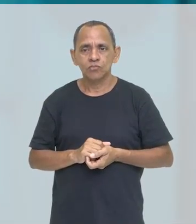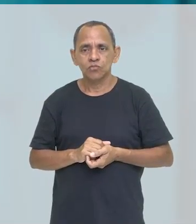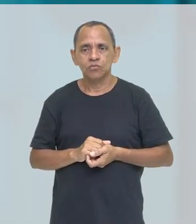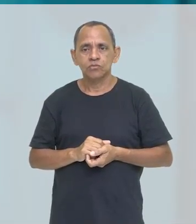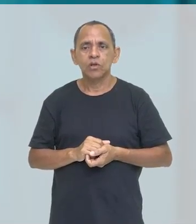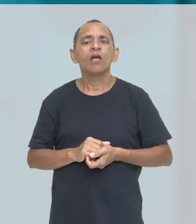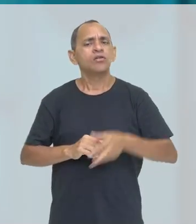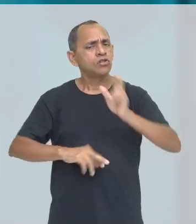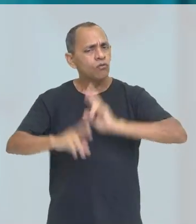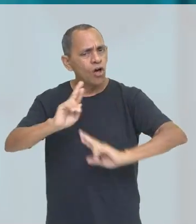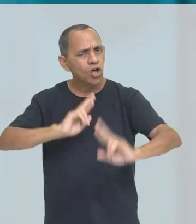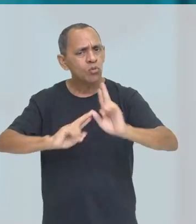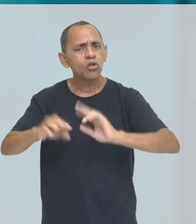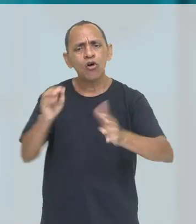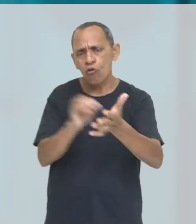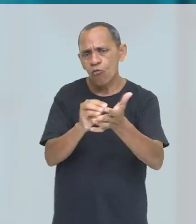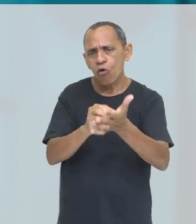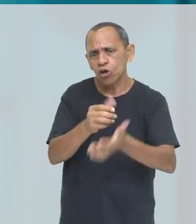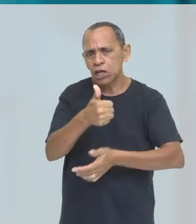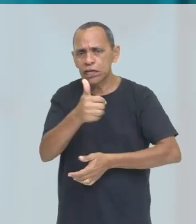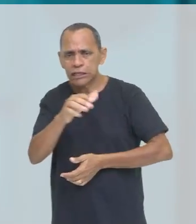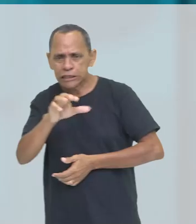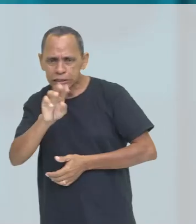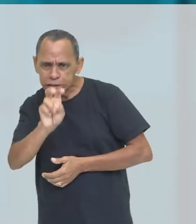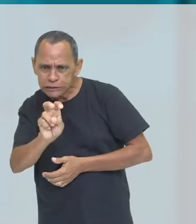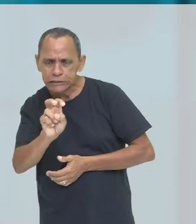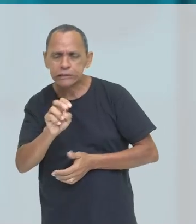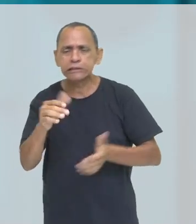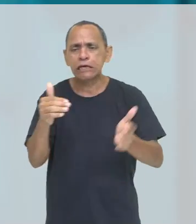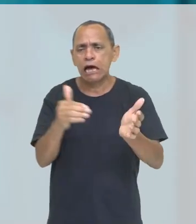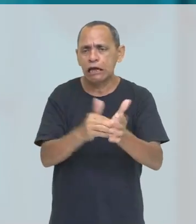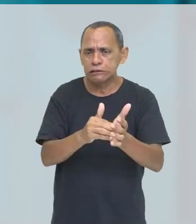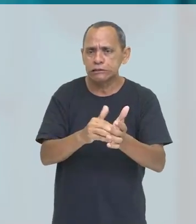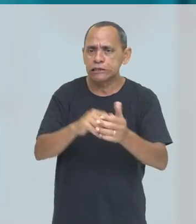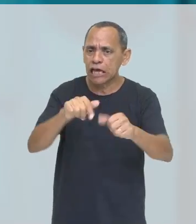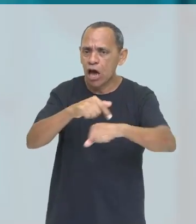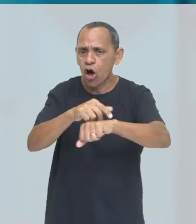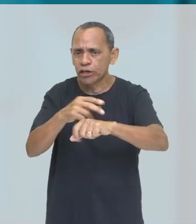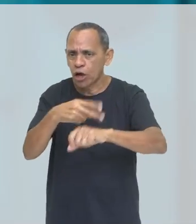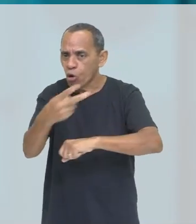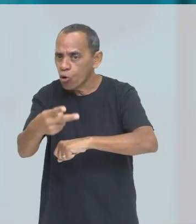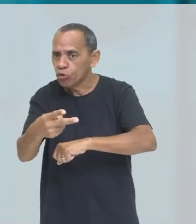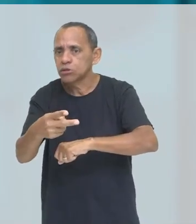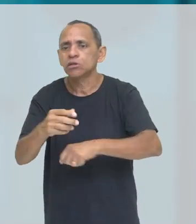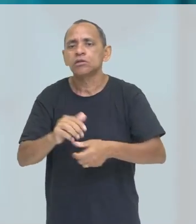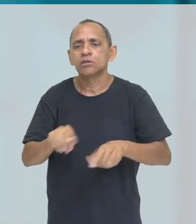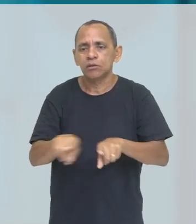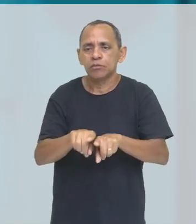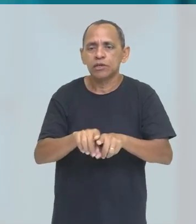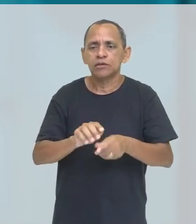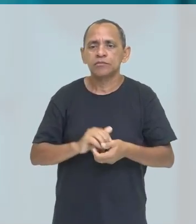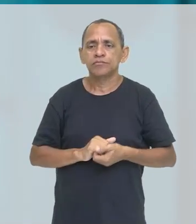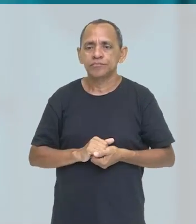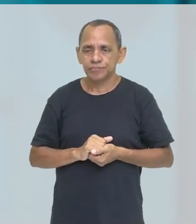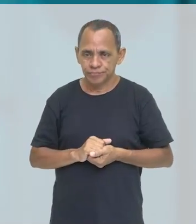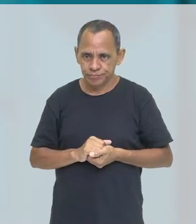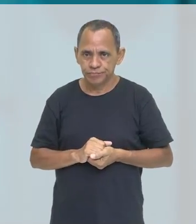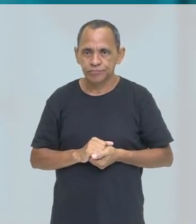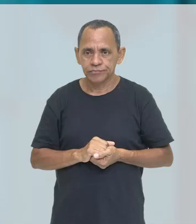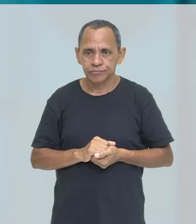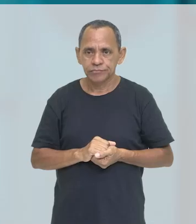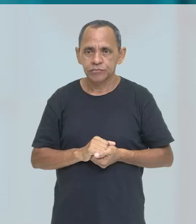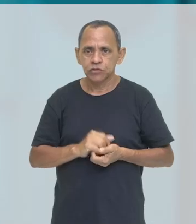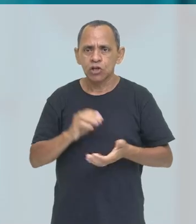formas de falar. faltar 15 minutos para a hora, eu falo de uma forma. Se tiver passado 15 minutos só da hora, eu também